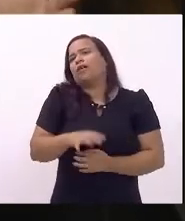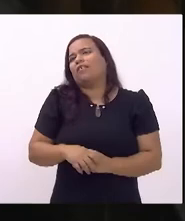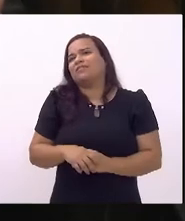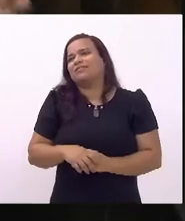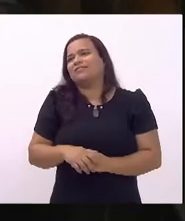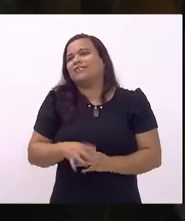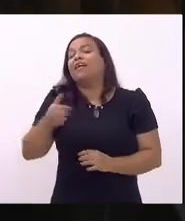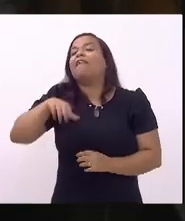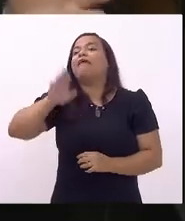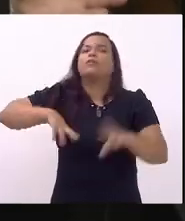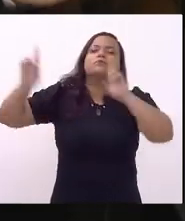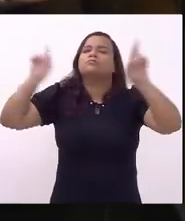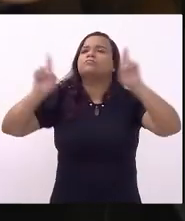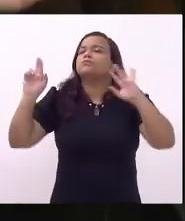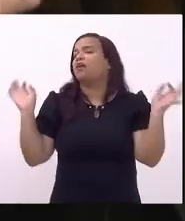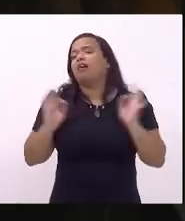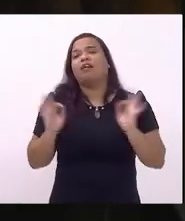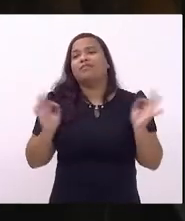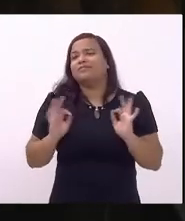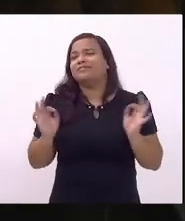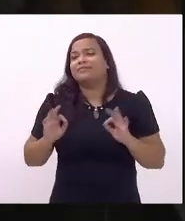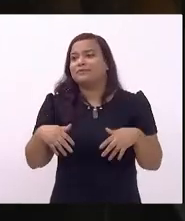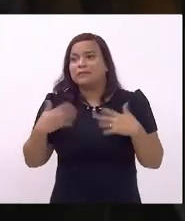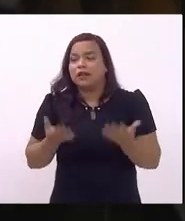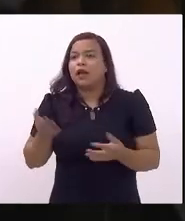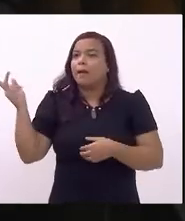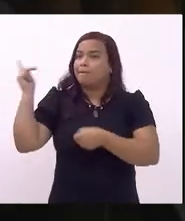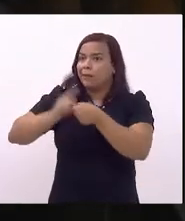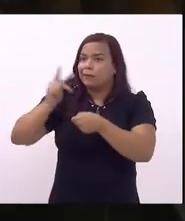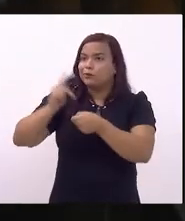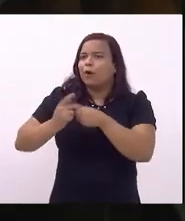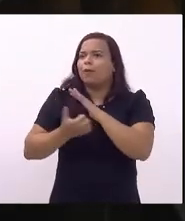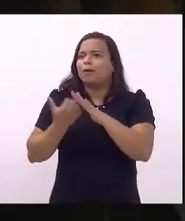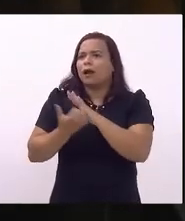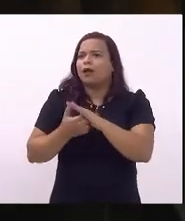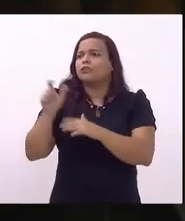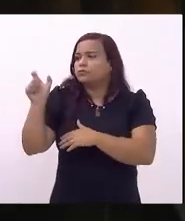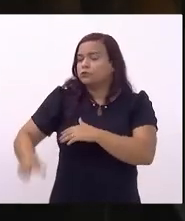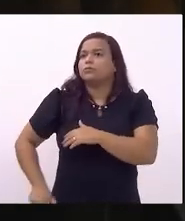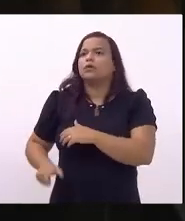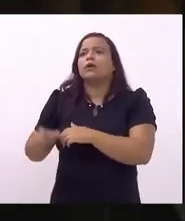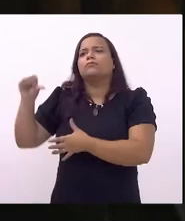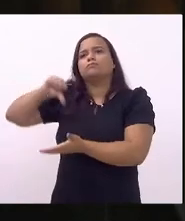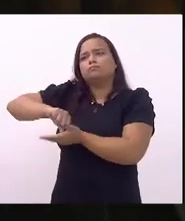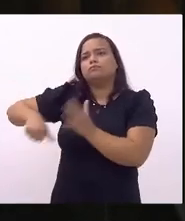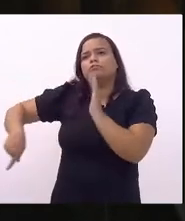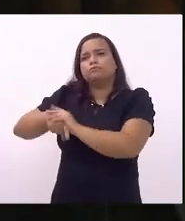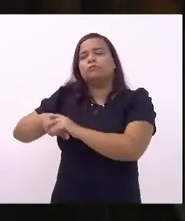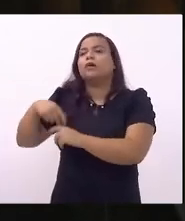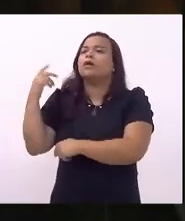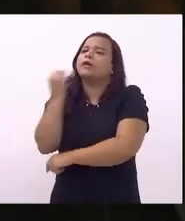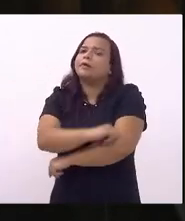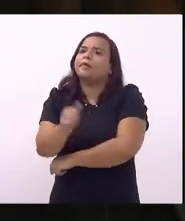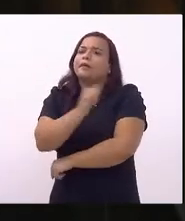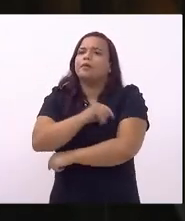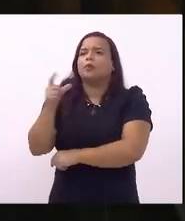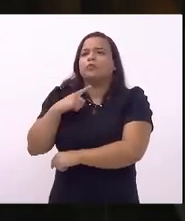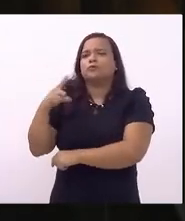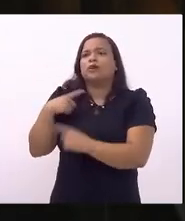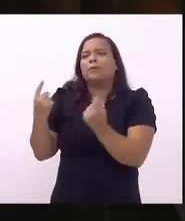ninguém e enquanto isso a Petrobras aliás sediada no Rio de Janeiro com uma política de preço de combustível